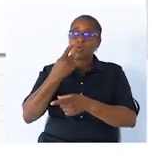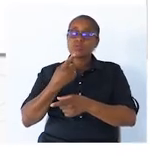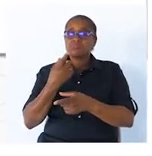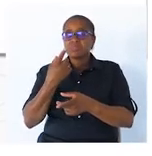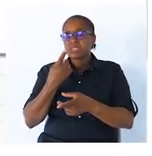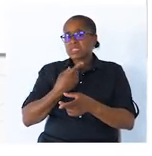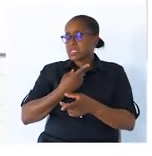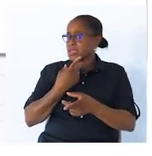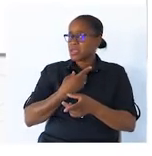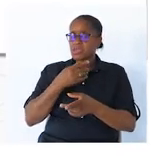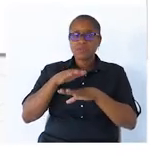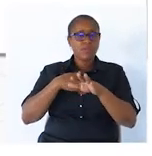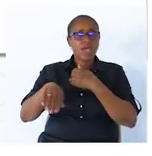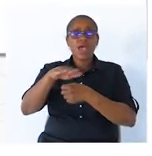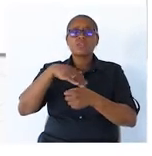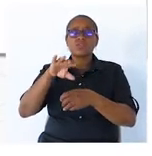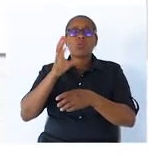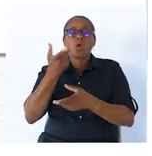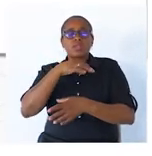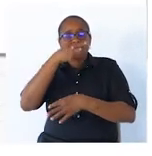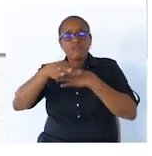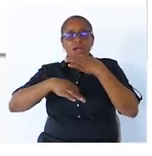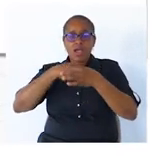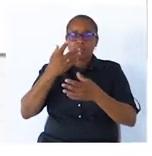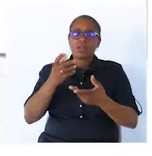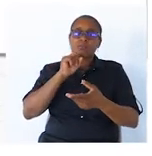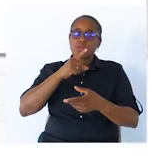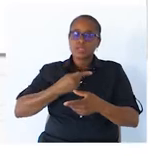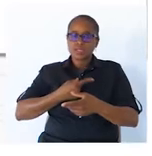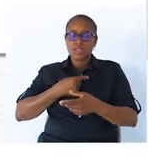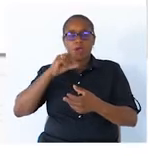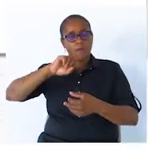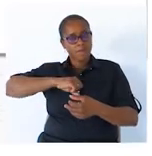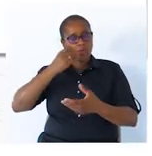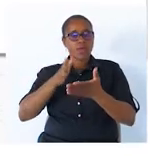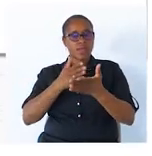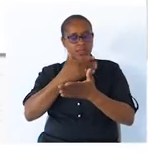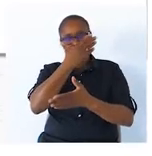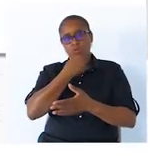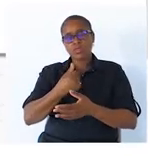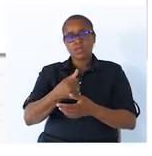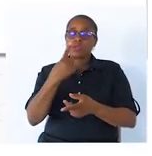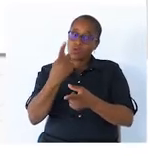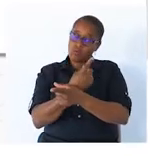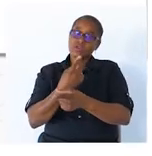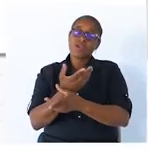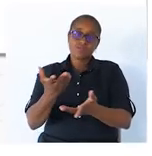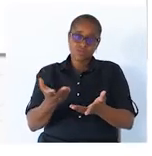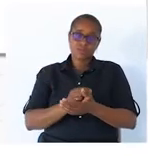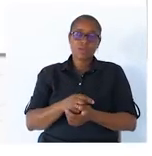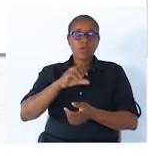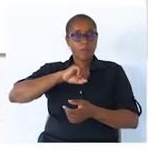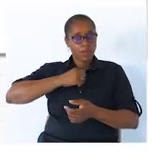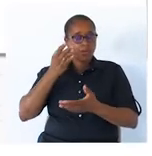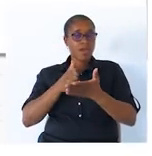realiza a ação ou sobre o qual se fala. Pode ser, o meu caderno é bonito. É um objeto. O